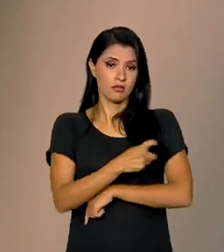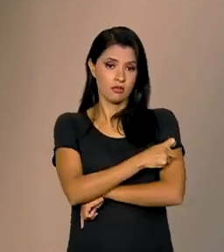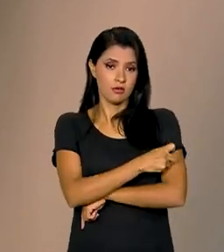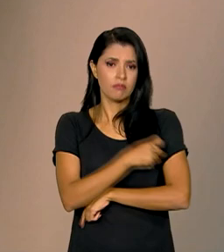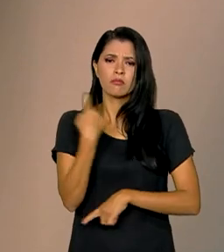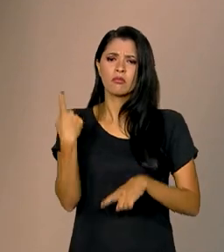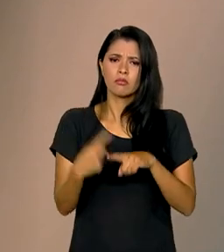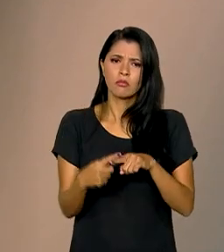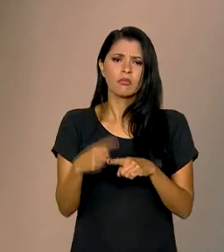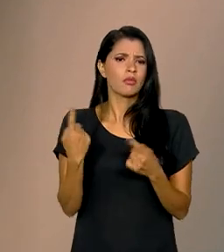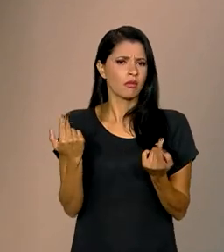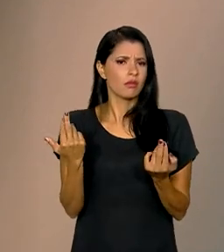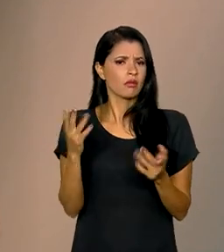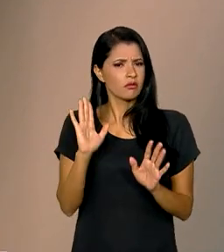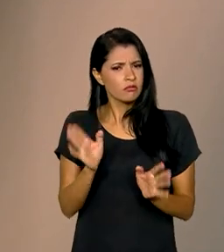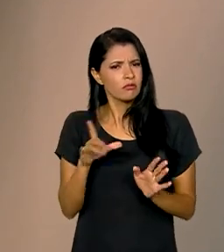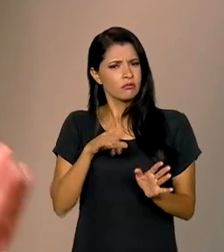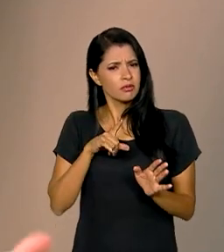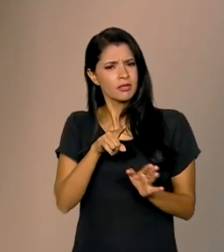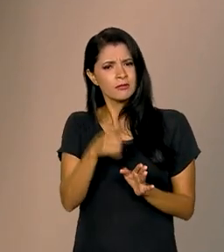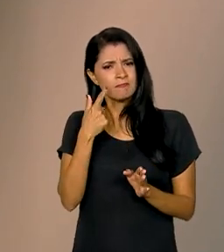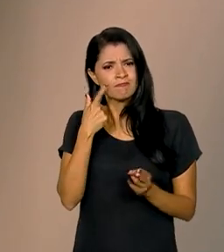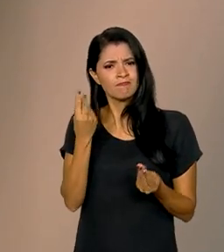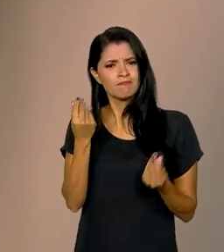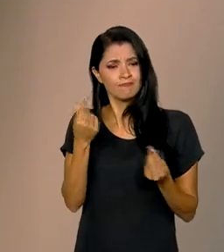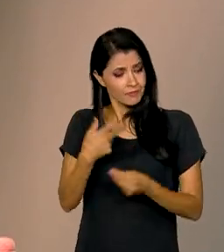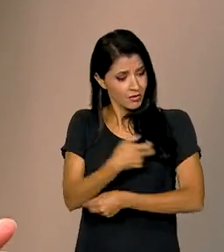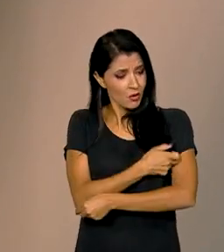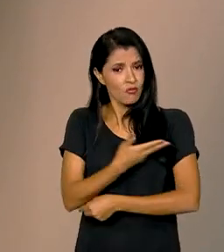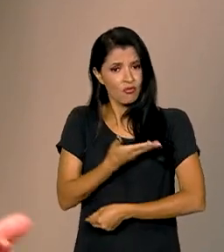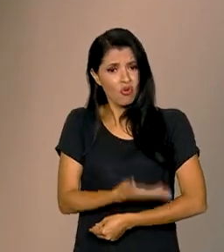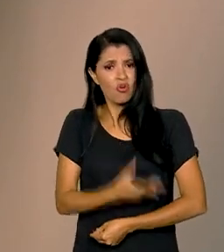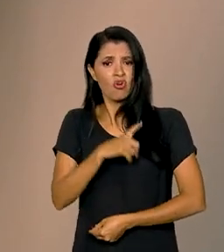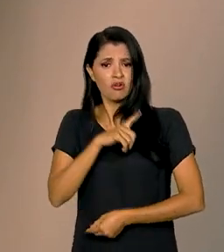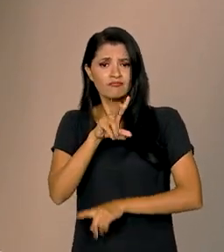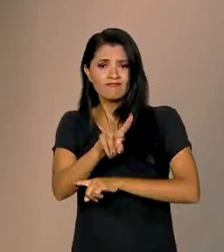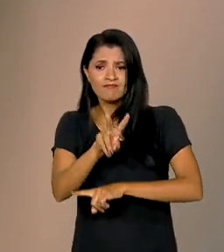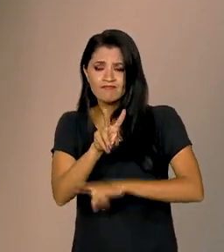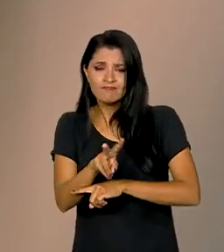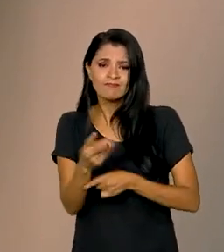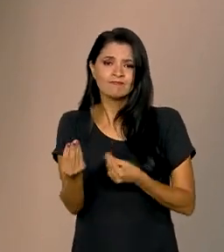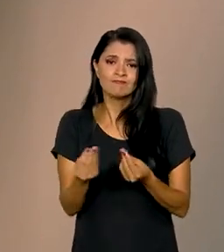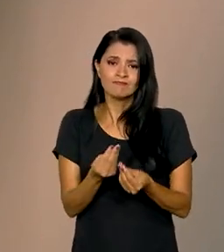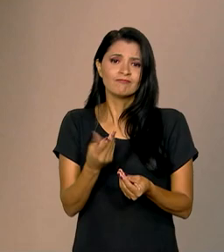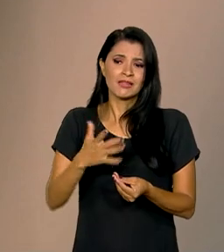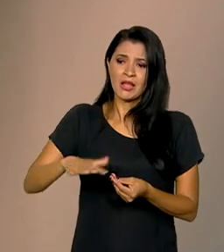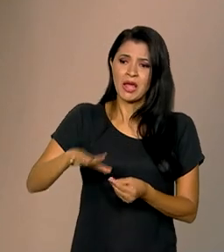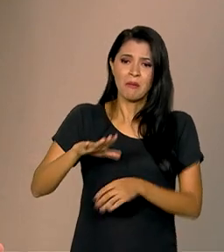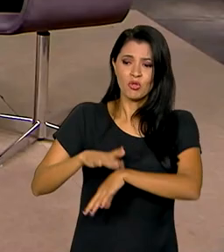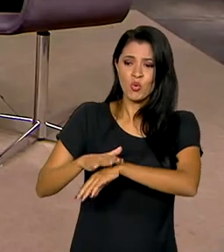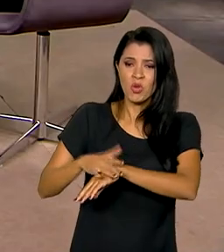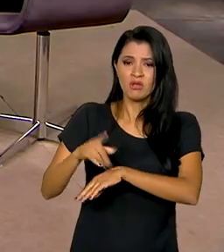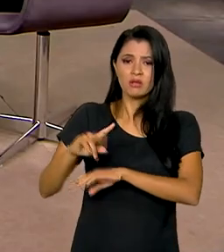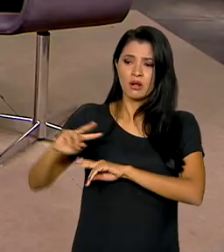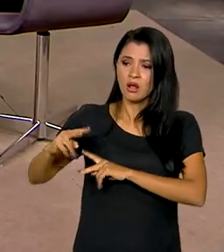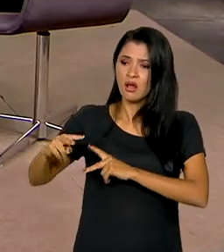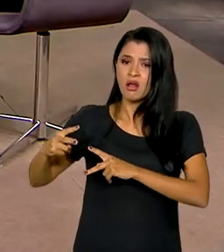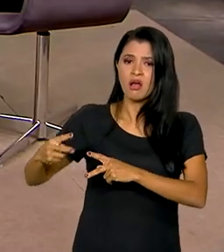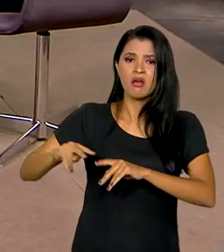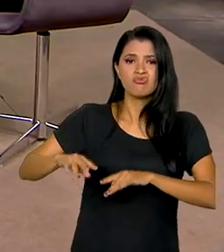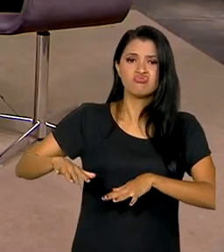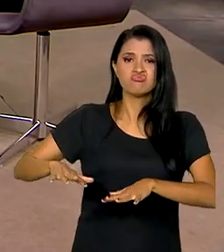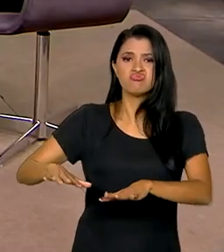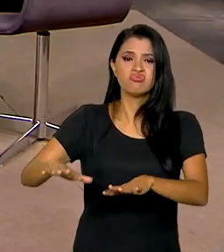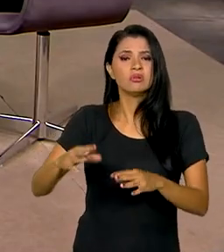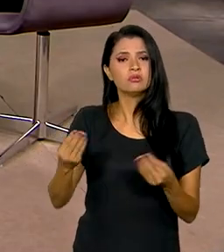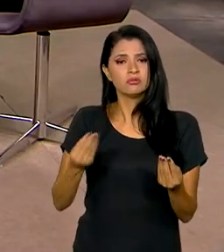esse meio tão importante de proteção frente a doenças transmissíveis que